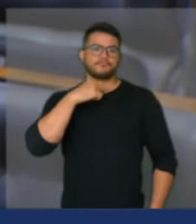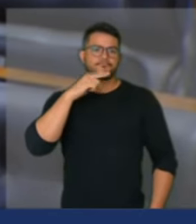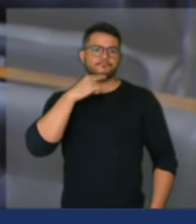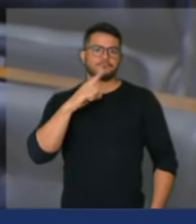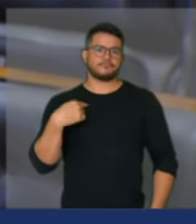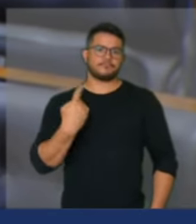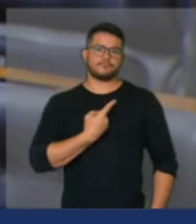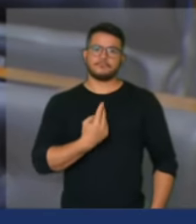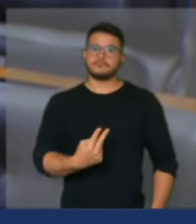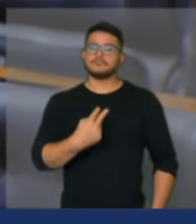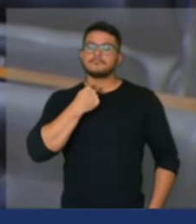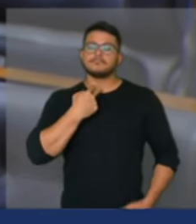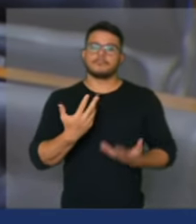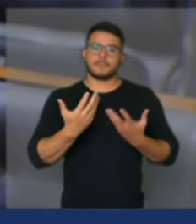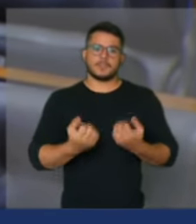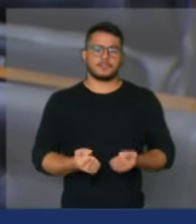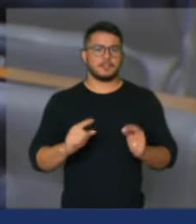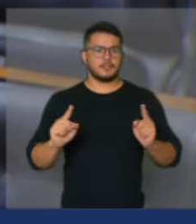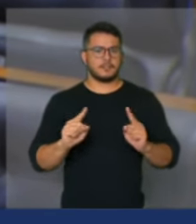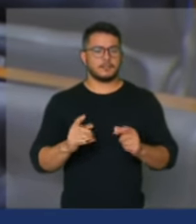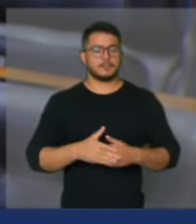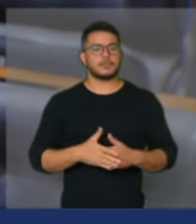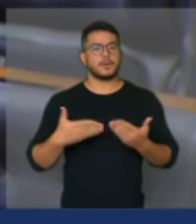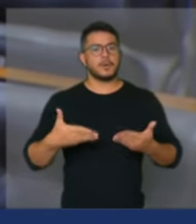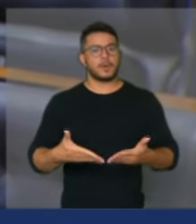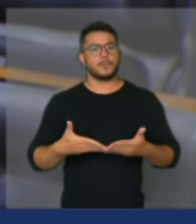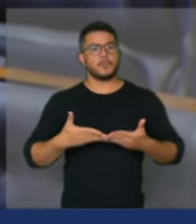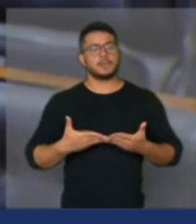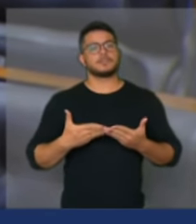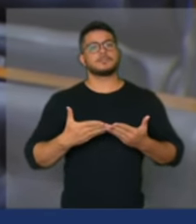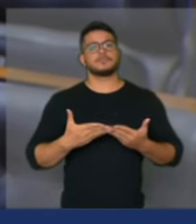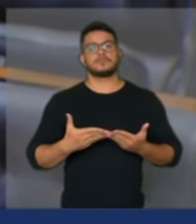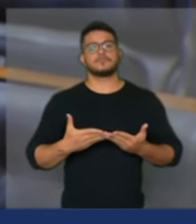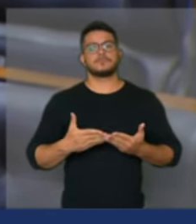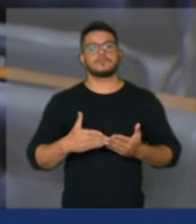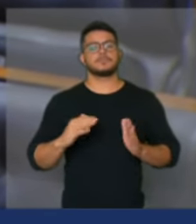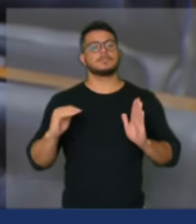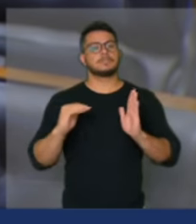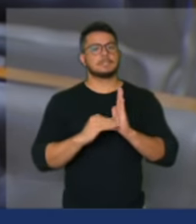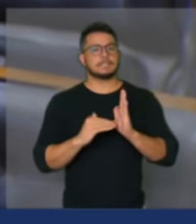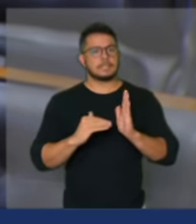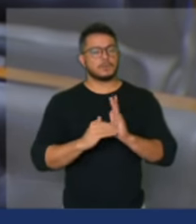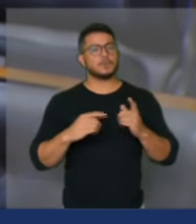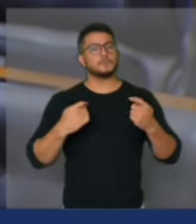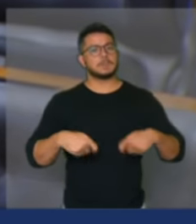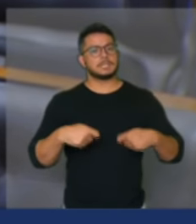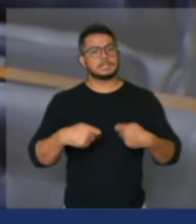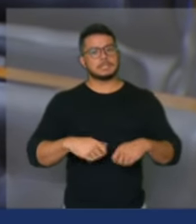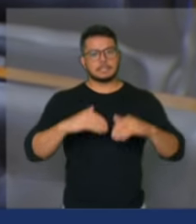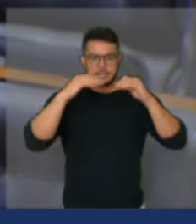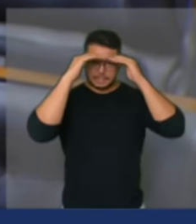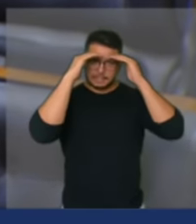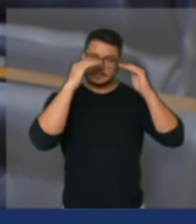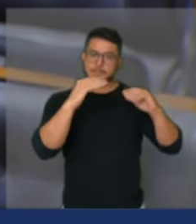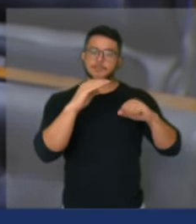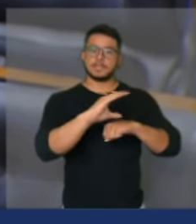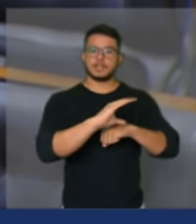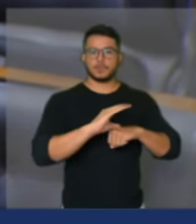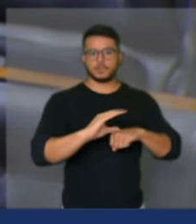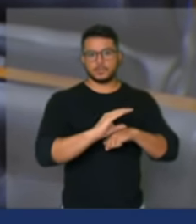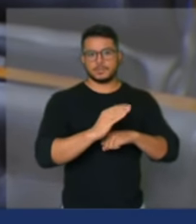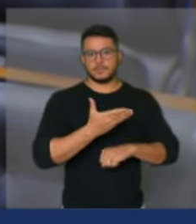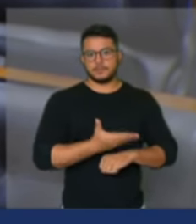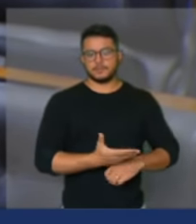que o senhor possa cumprir a constituição e paute a sabatina do futuro ministro senador Alcolumbre